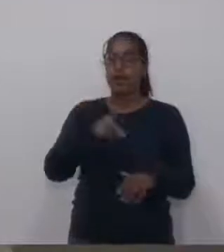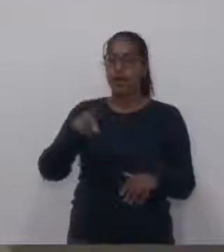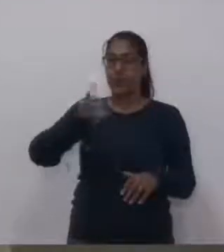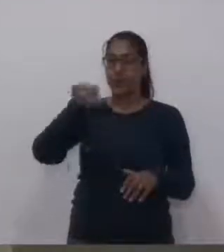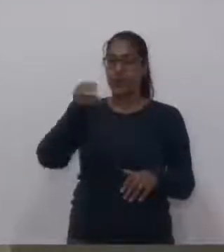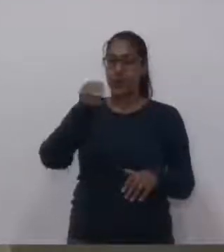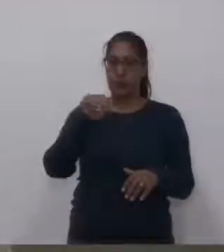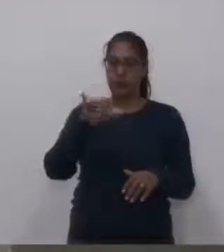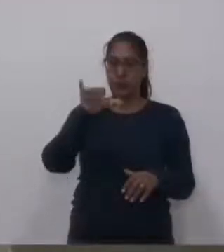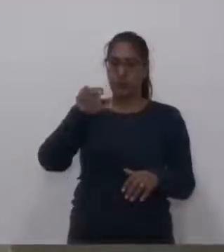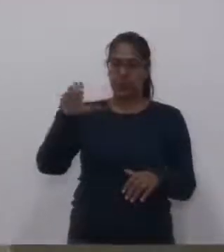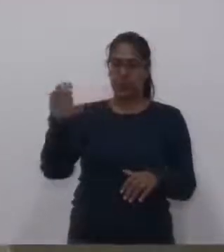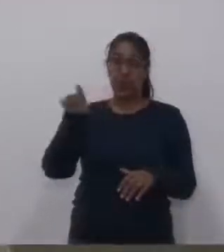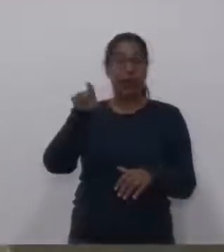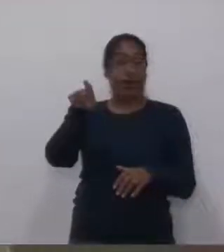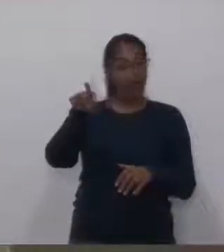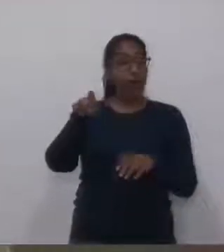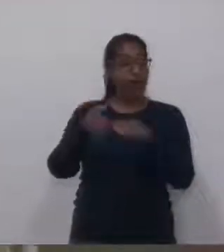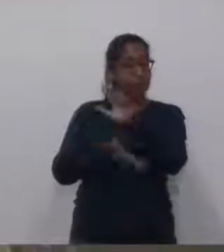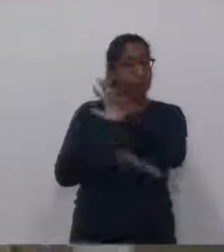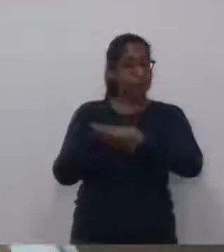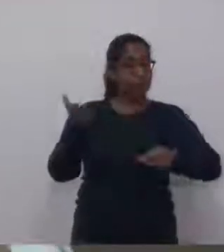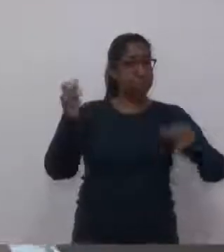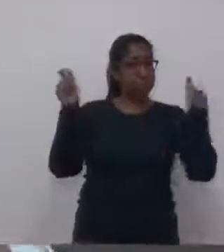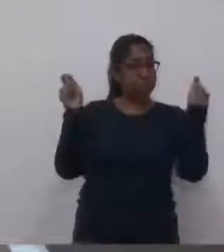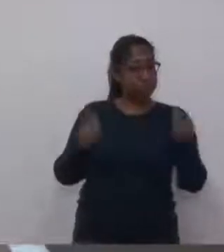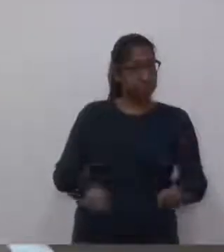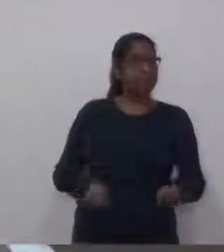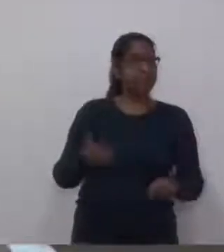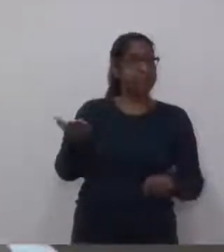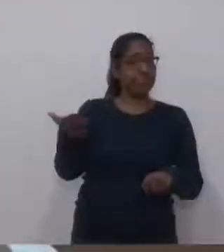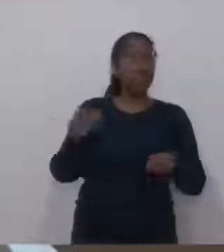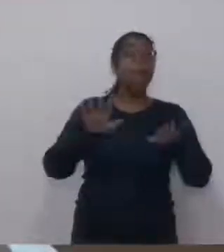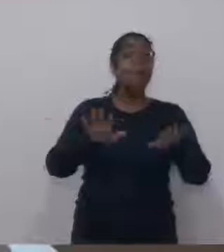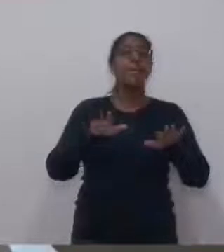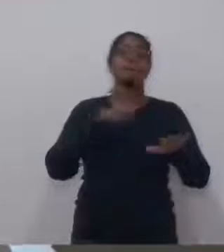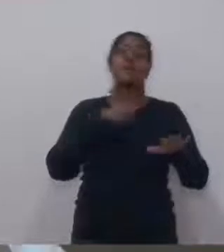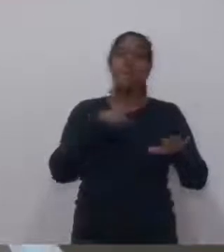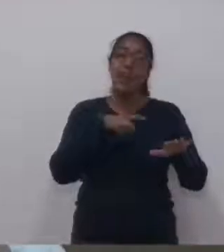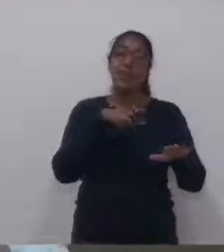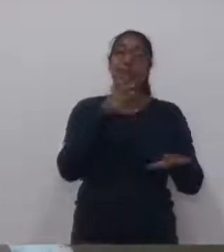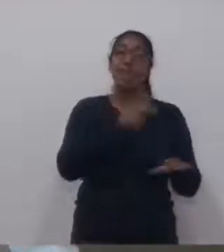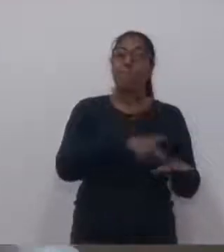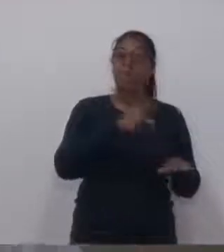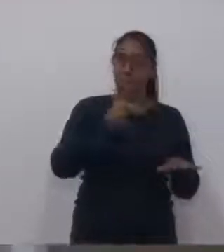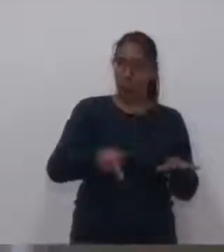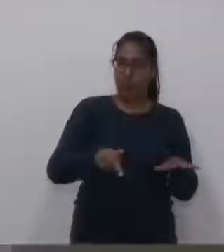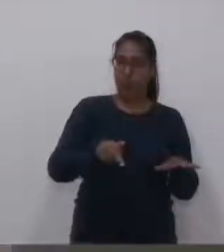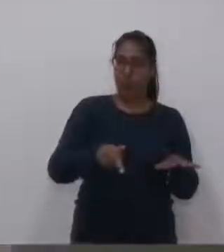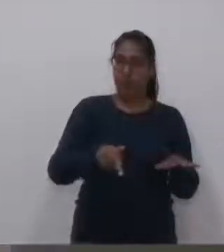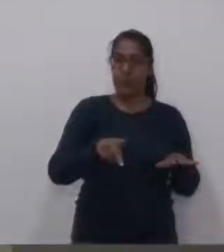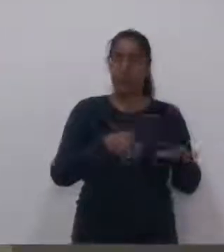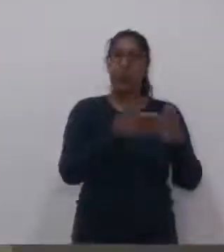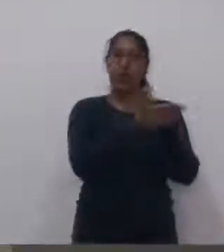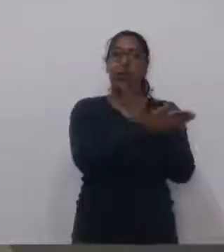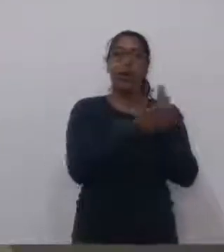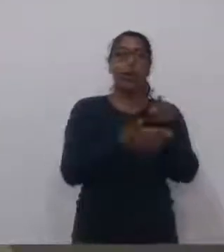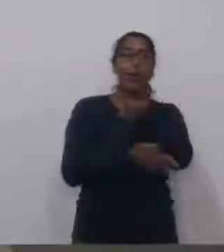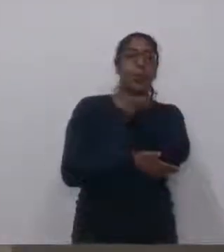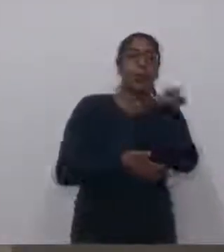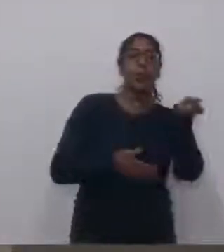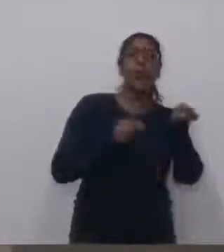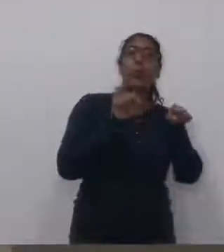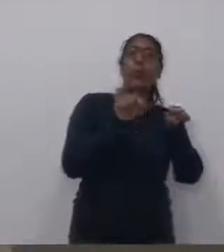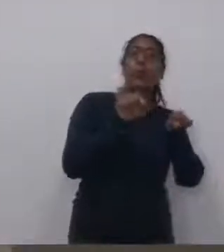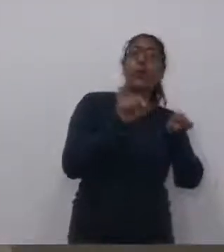Joyce Luquezzi, mas, certamente, existem casos também de professores que vão, talvez seja minoritário,